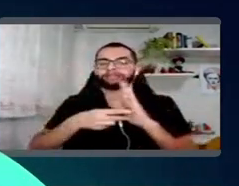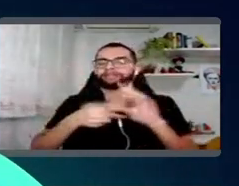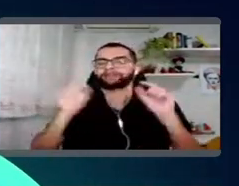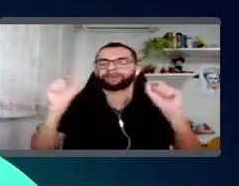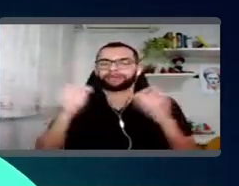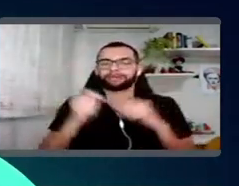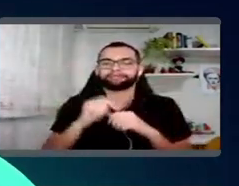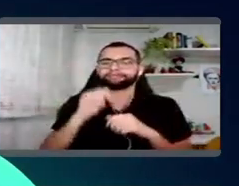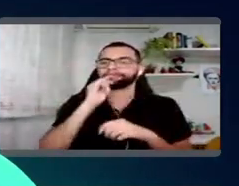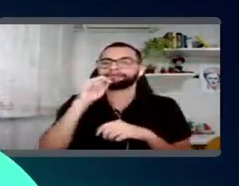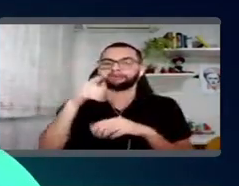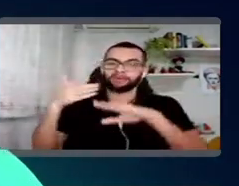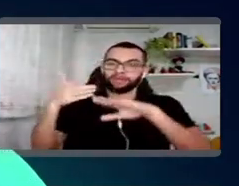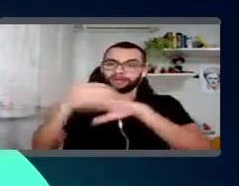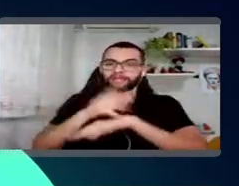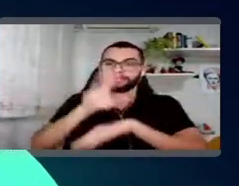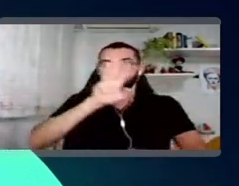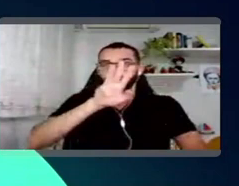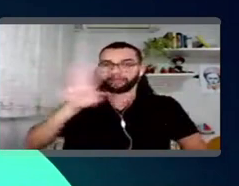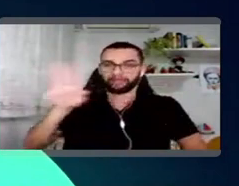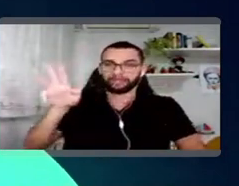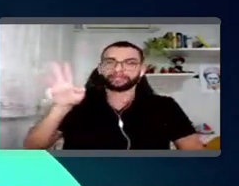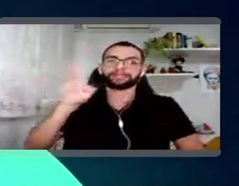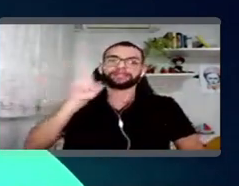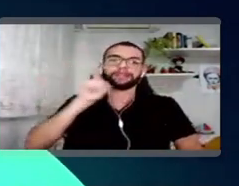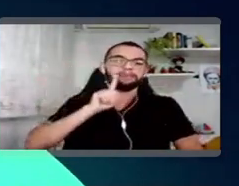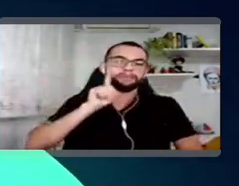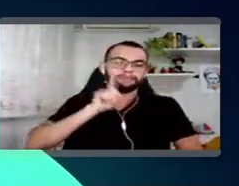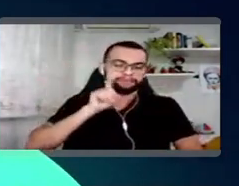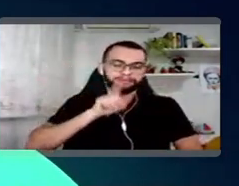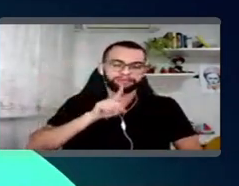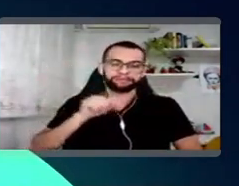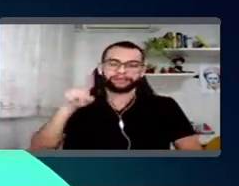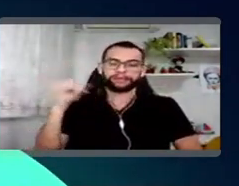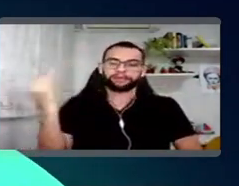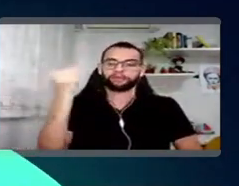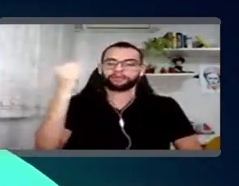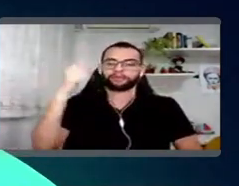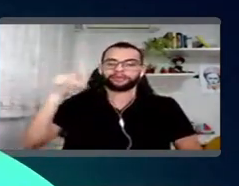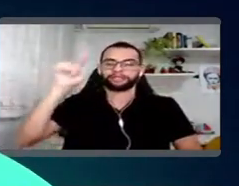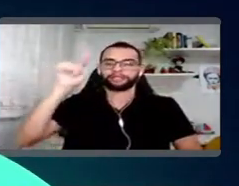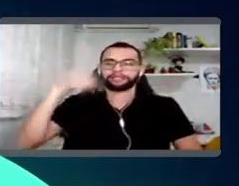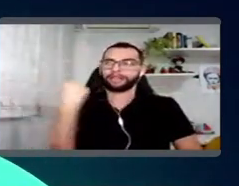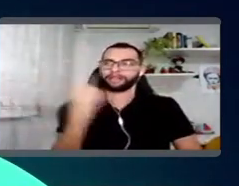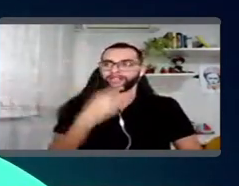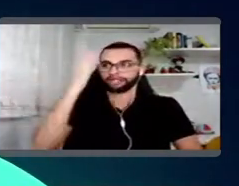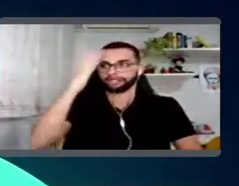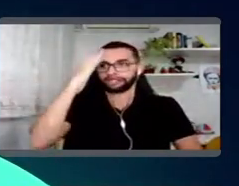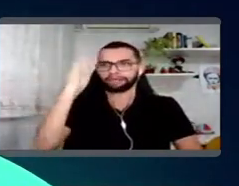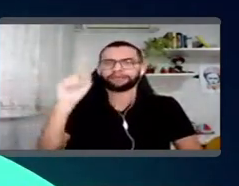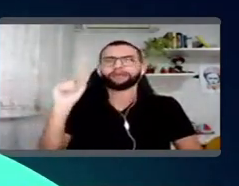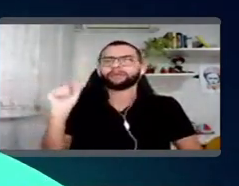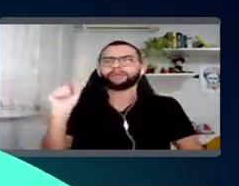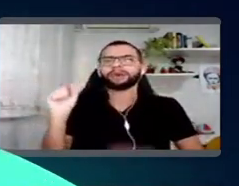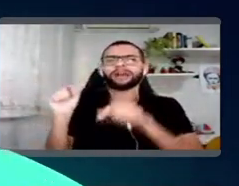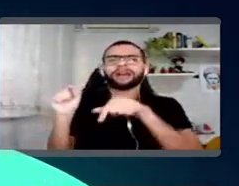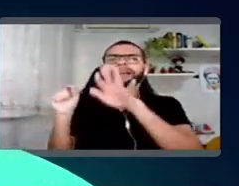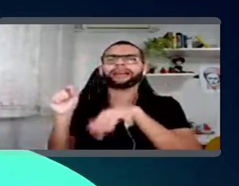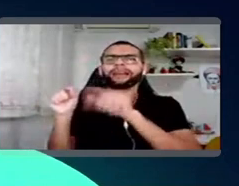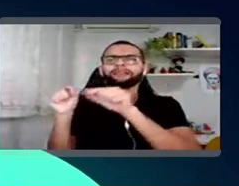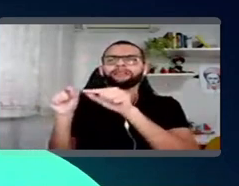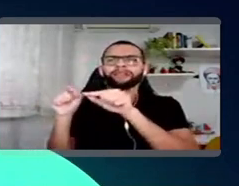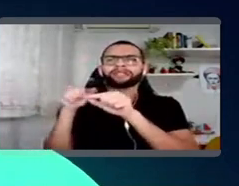você entre no site da Americanas. É importante que a gente saiba de onde você veio, né, quem é você,